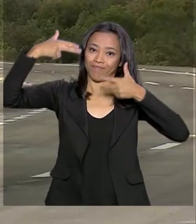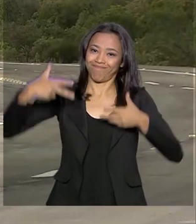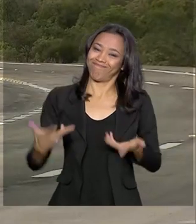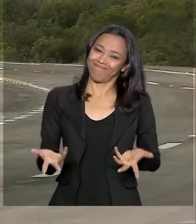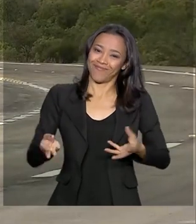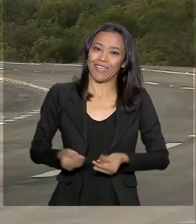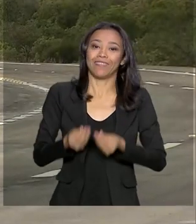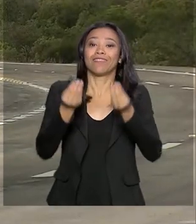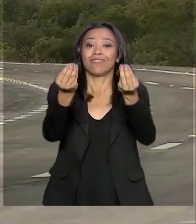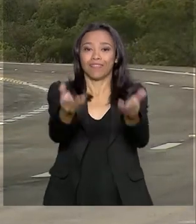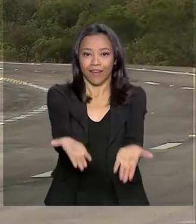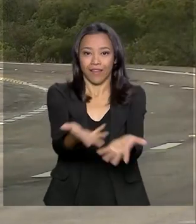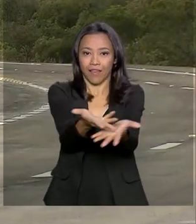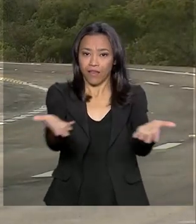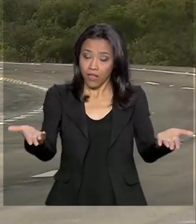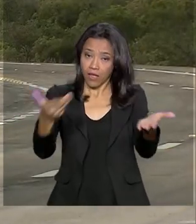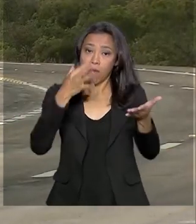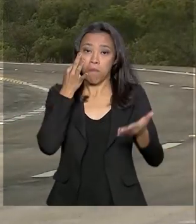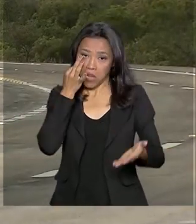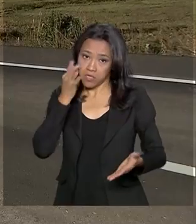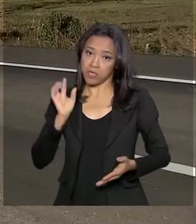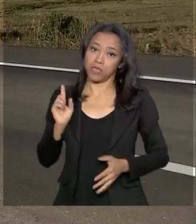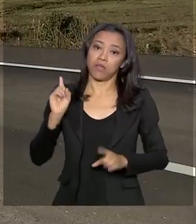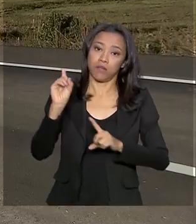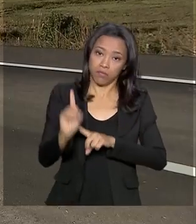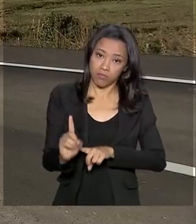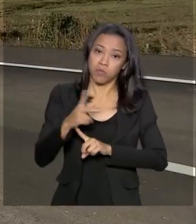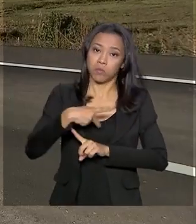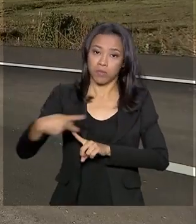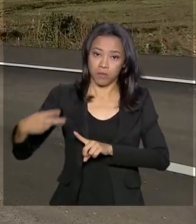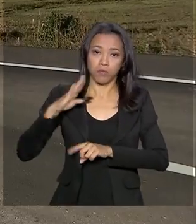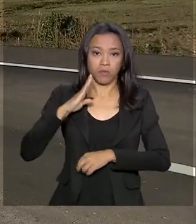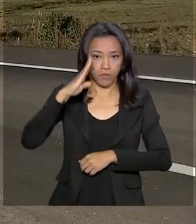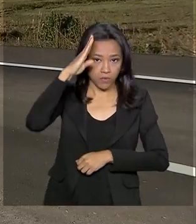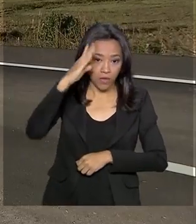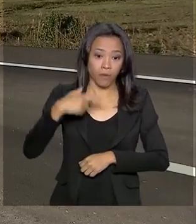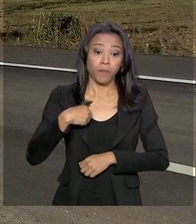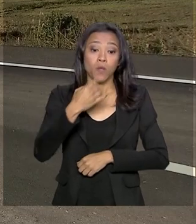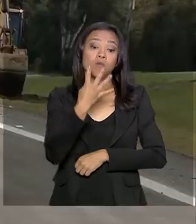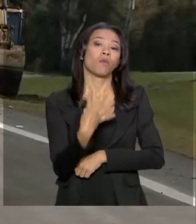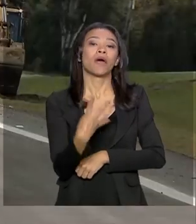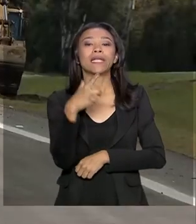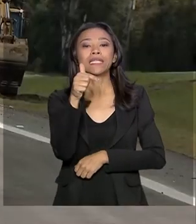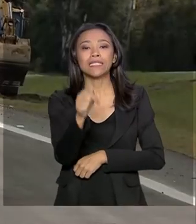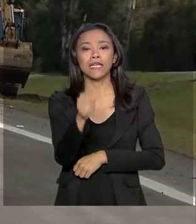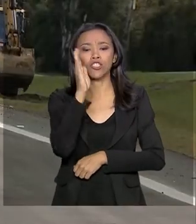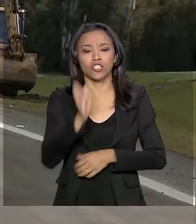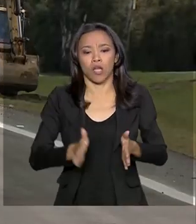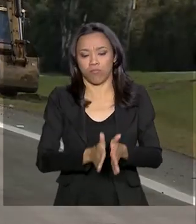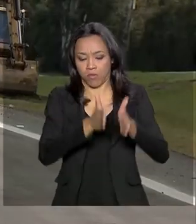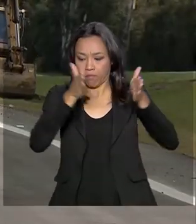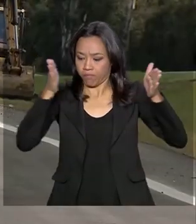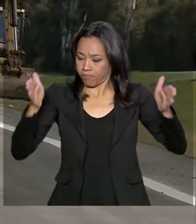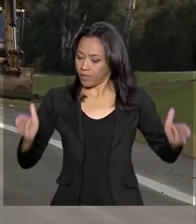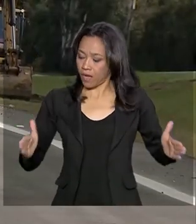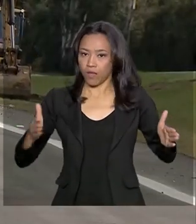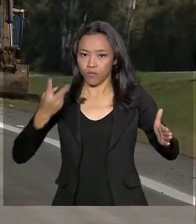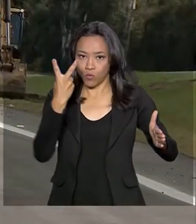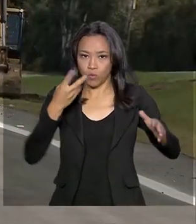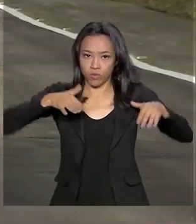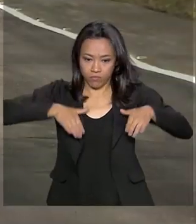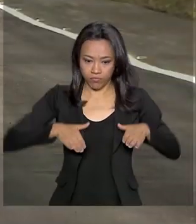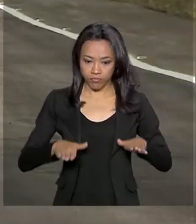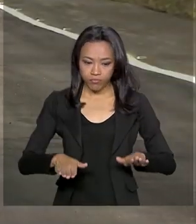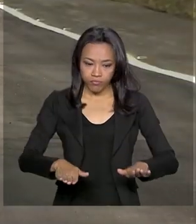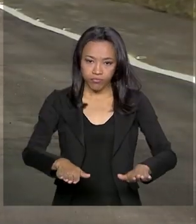com a presença do presidente Jair Bolsonaro. Os 47 quilômetros já duplicados fazem parte de mais de